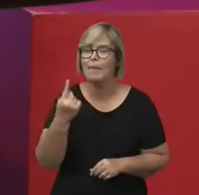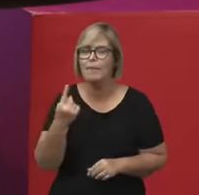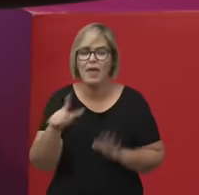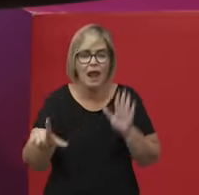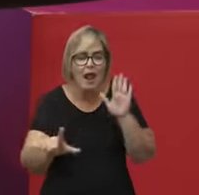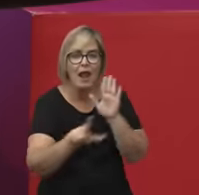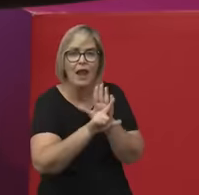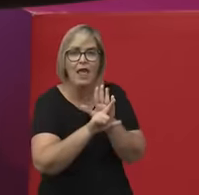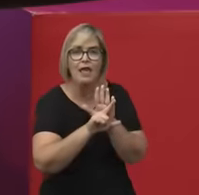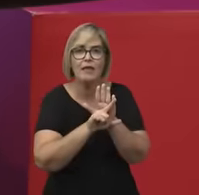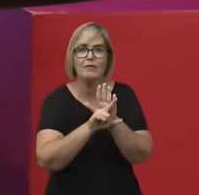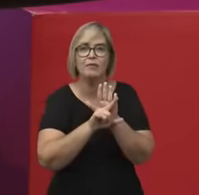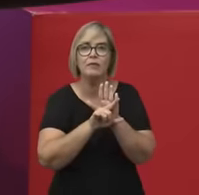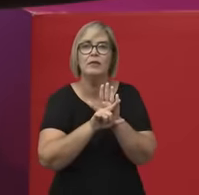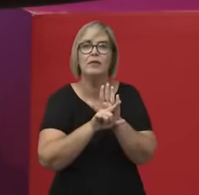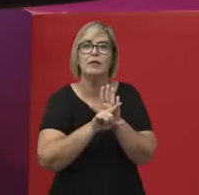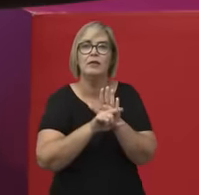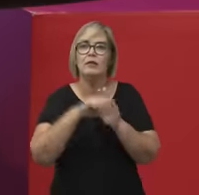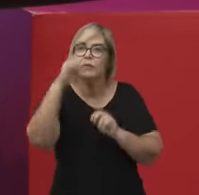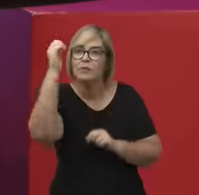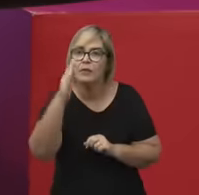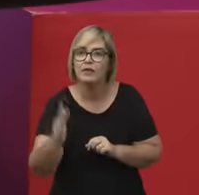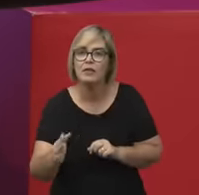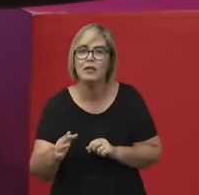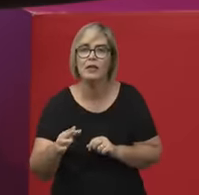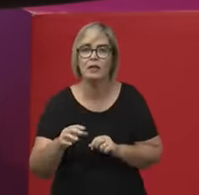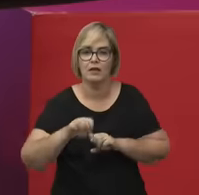15 de outubro é o dia dos professores.